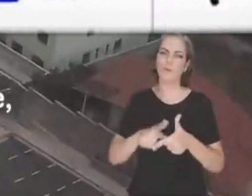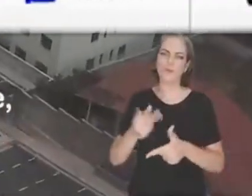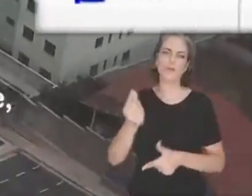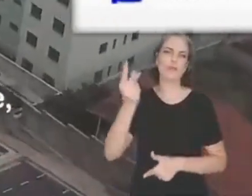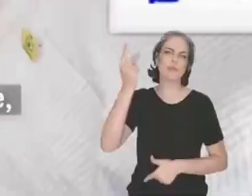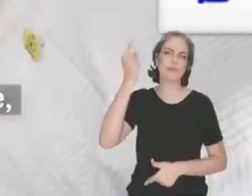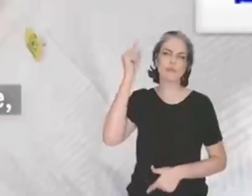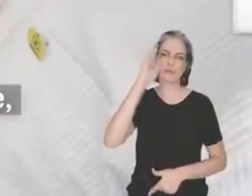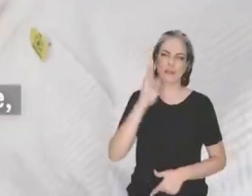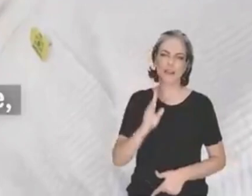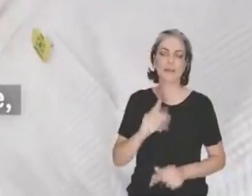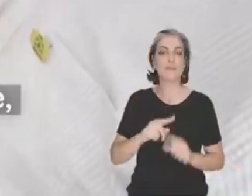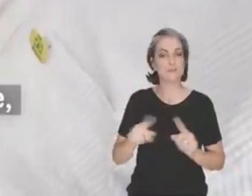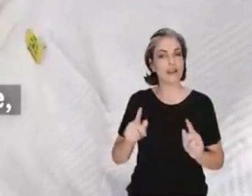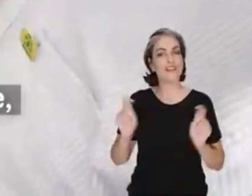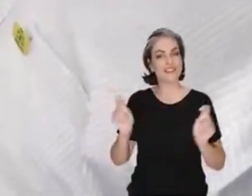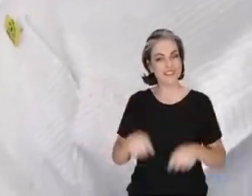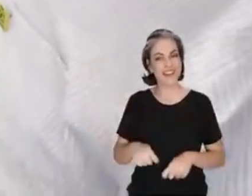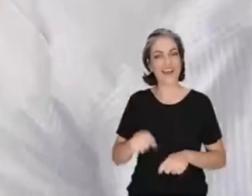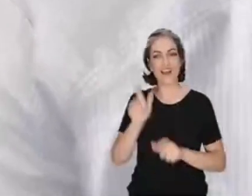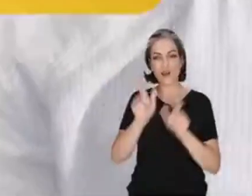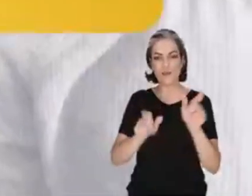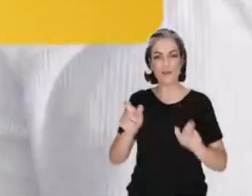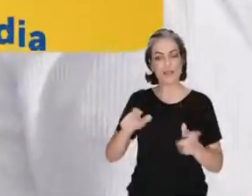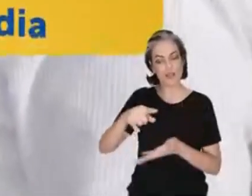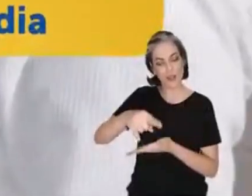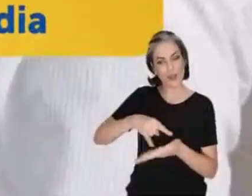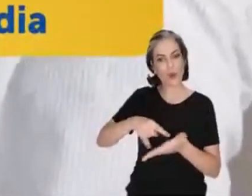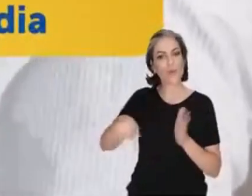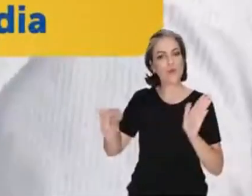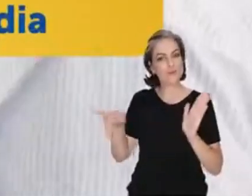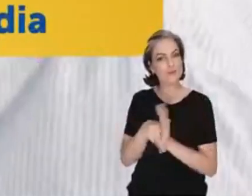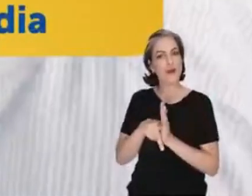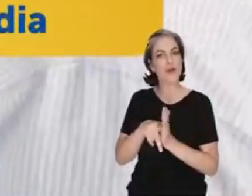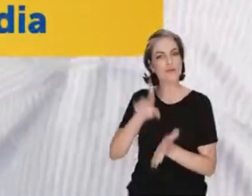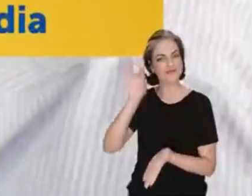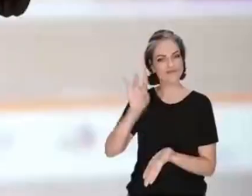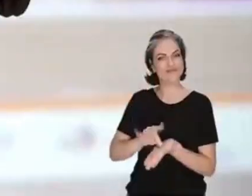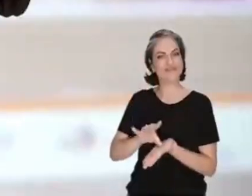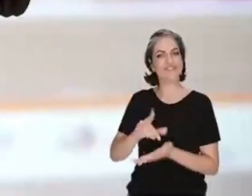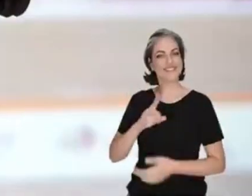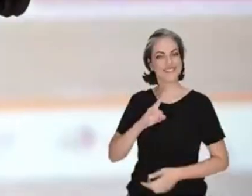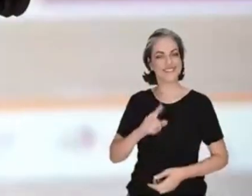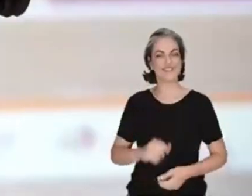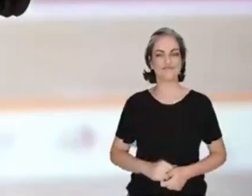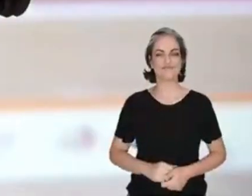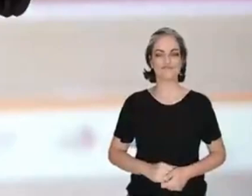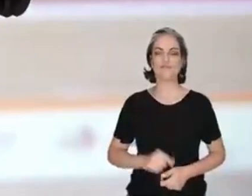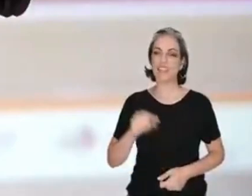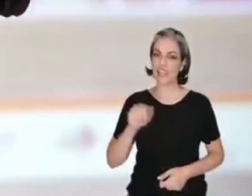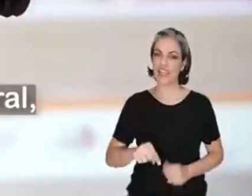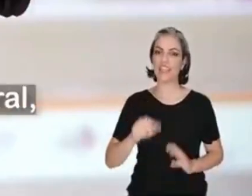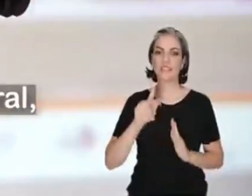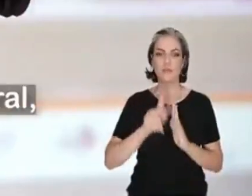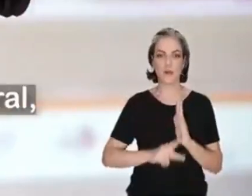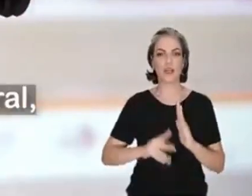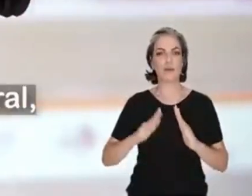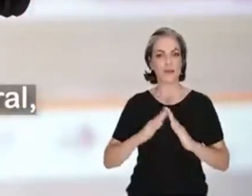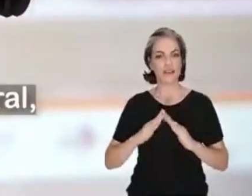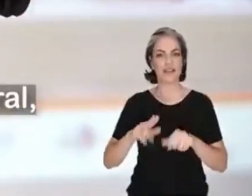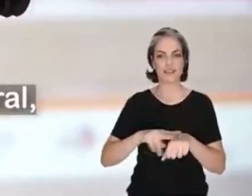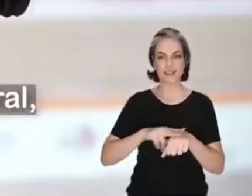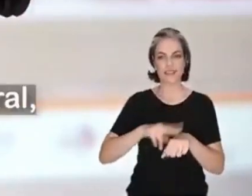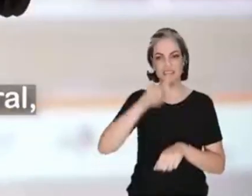possibilita acesso ao título da propriedade, garantindo direito real sobre a moradia. Neste programa Casa Verde e Amarela, nós pela